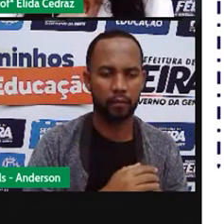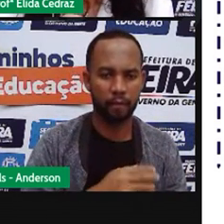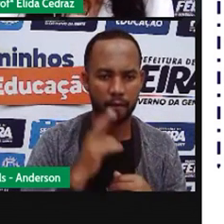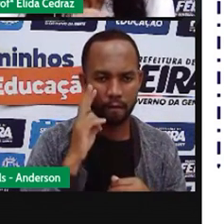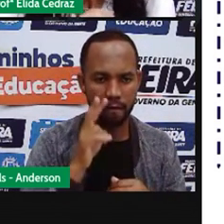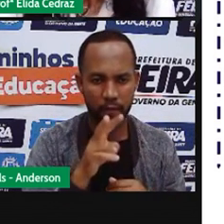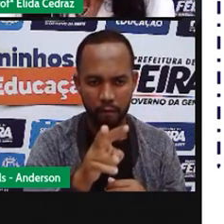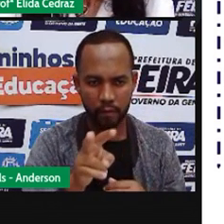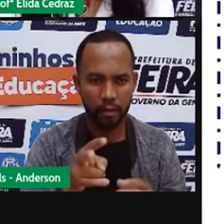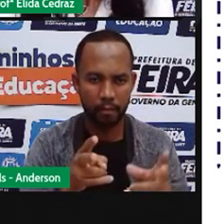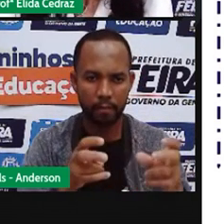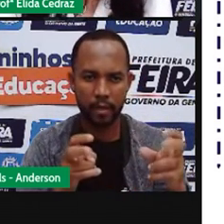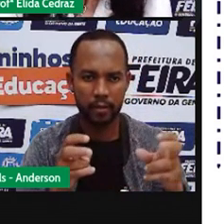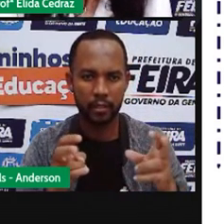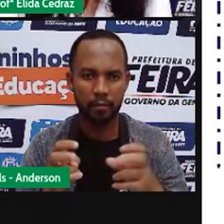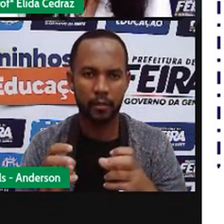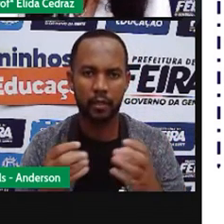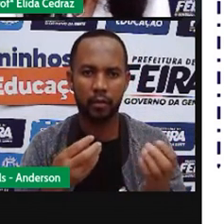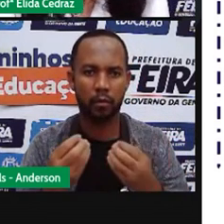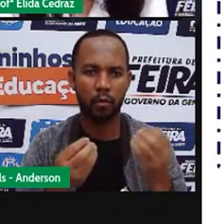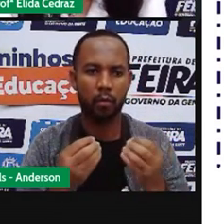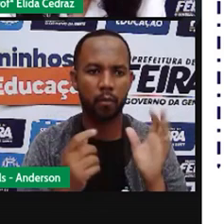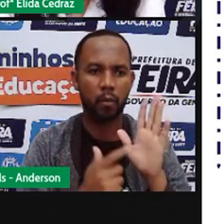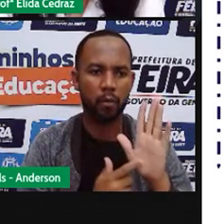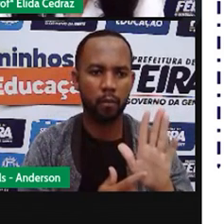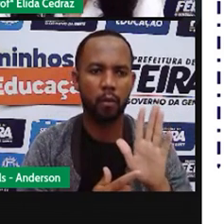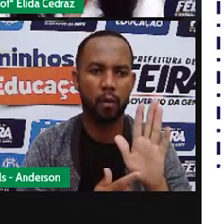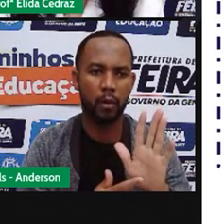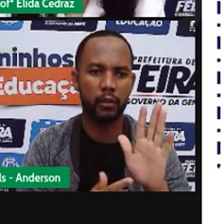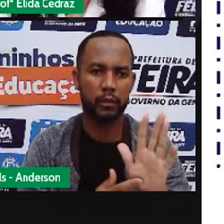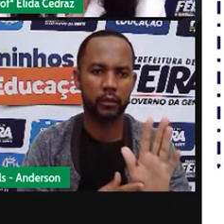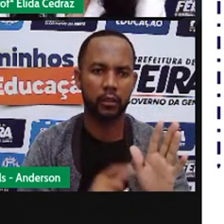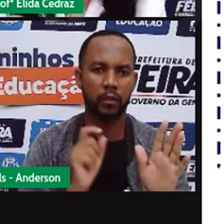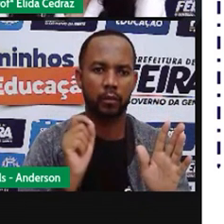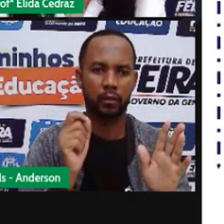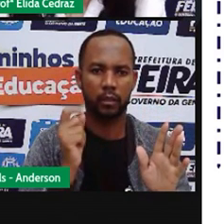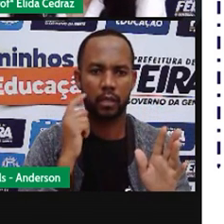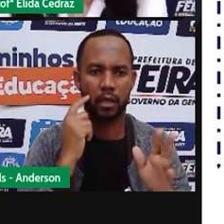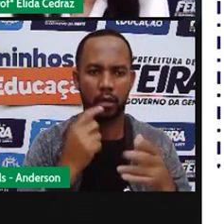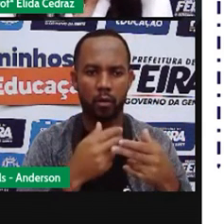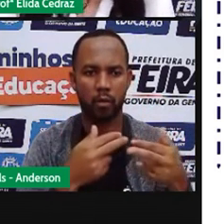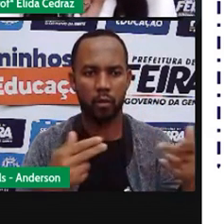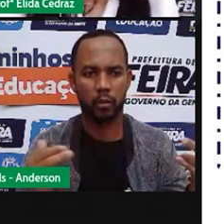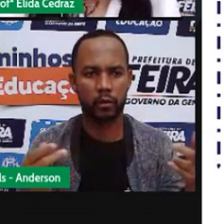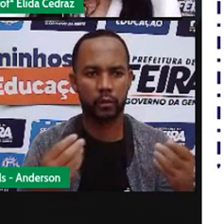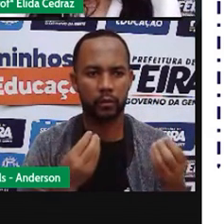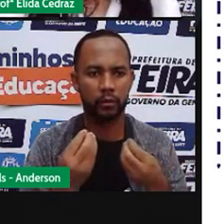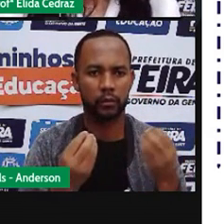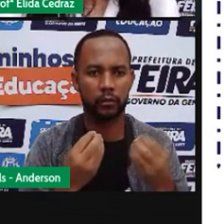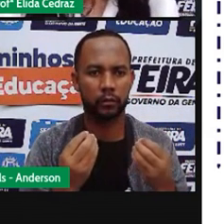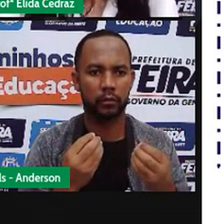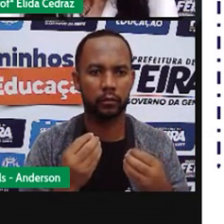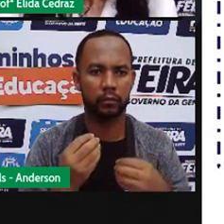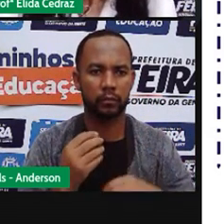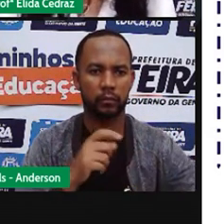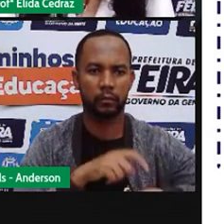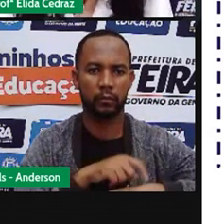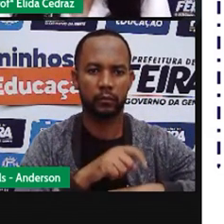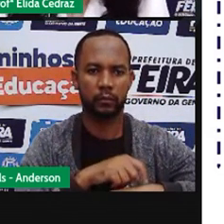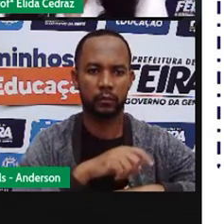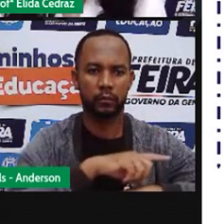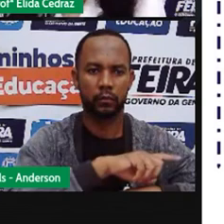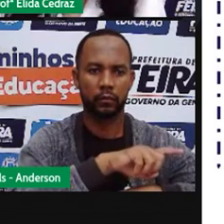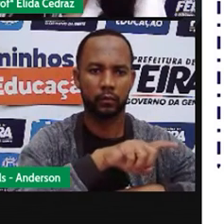você observe esse gifo. Mostra a sombra desses objetos. Um relógio de sol,